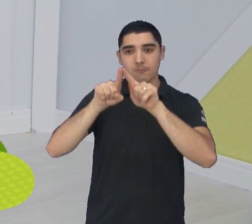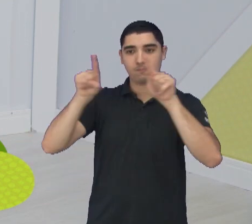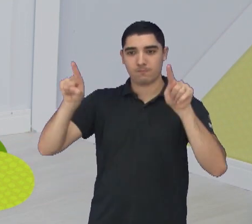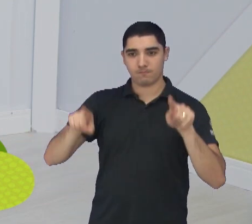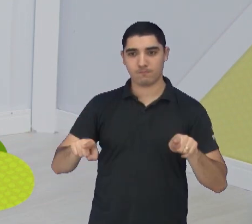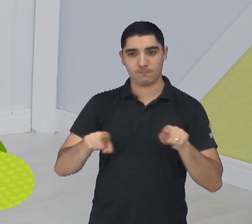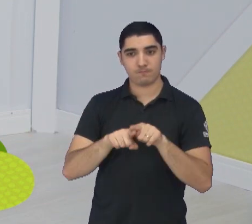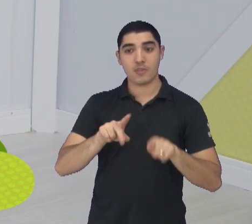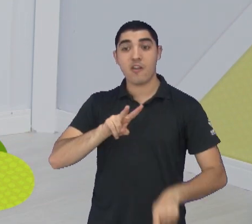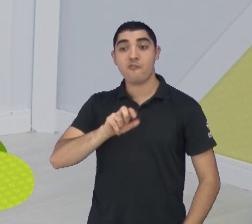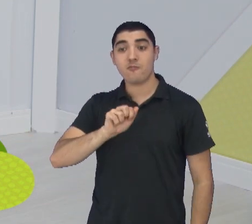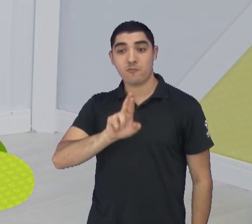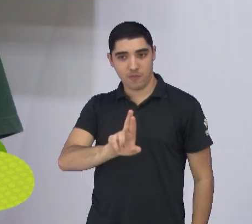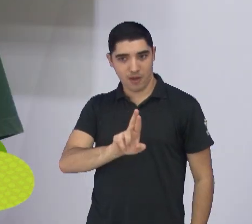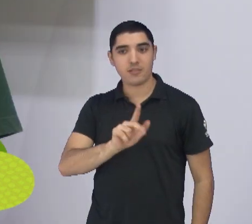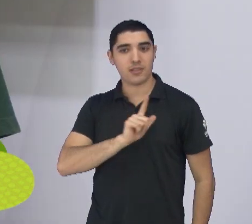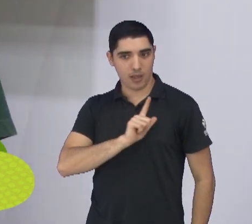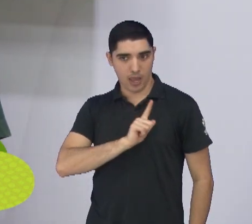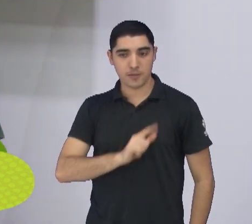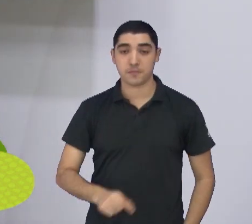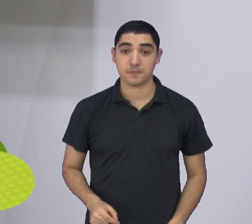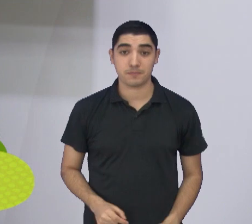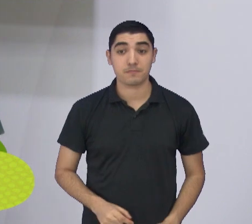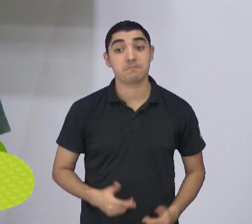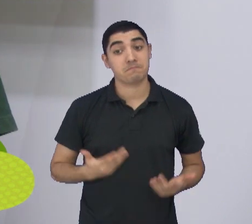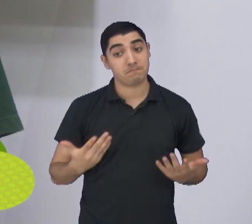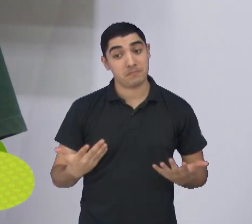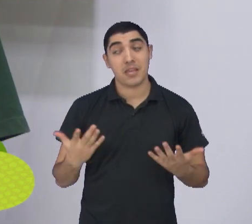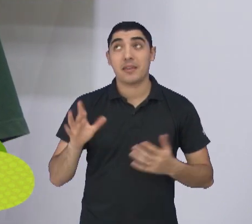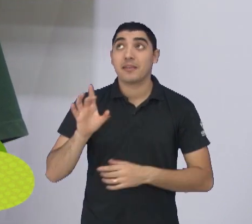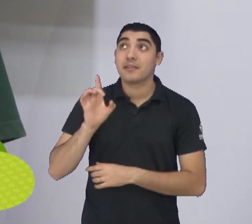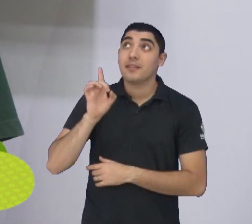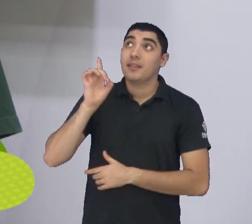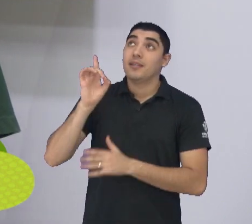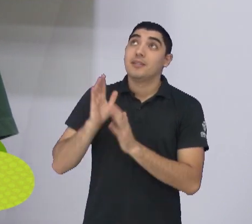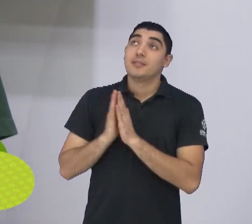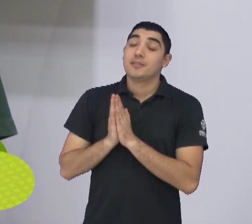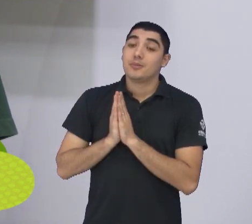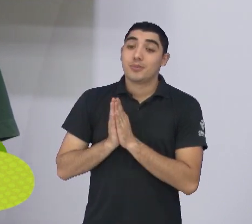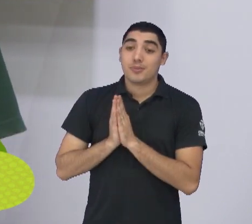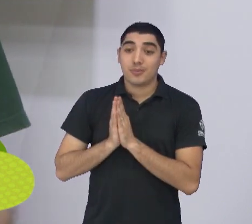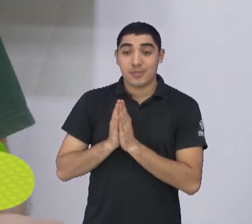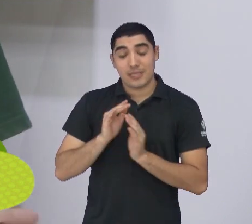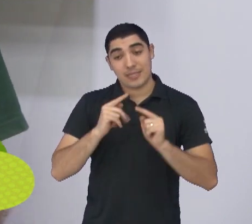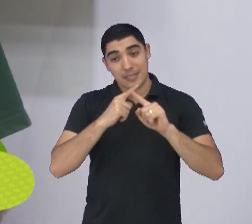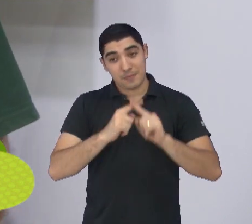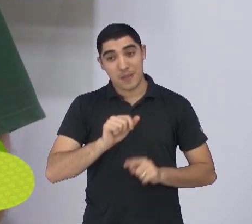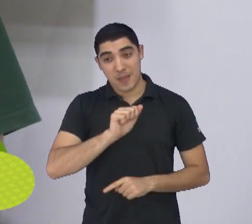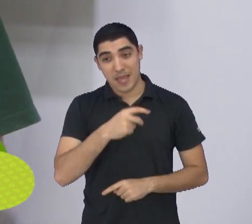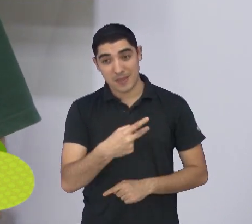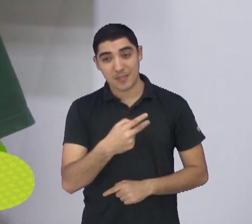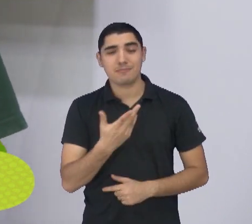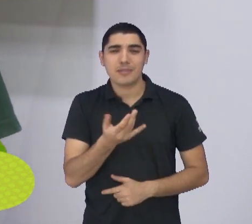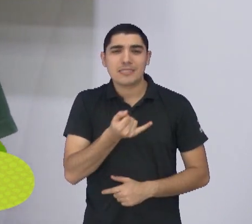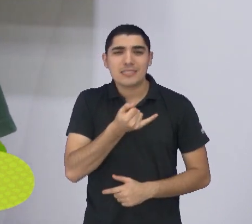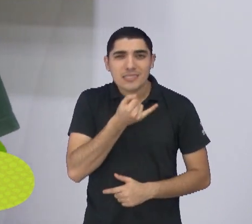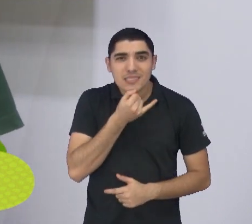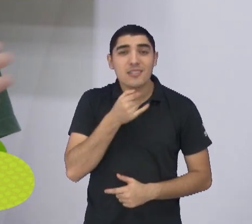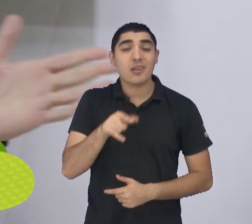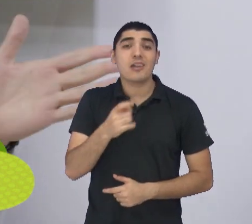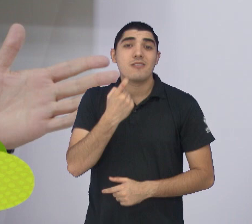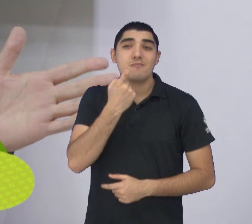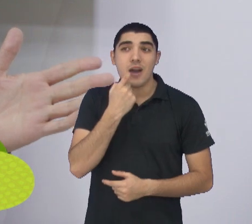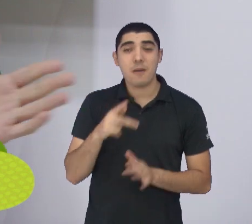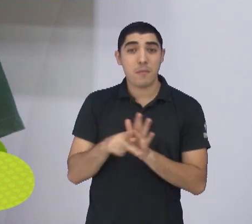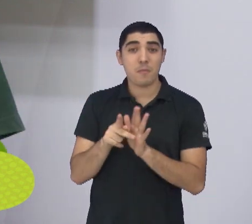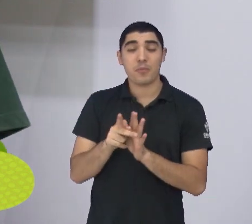fases do mata-mata. Bruno. Vamos segurando na mão de Deus a Série A2. E é uma pena que o Camargo termine em 60 dias. Então,